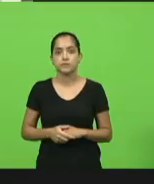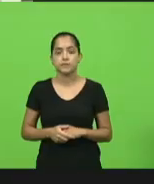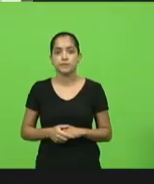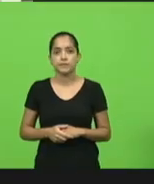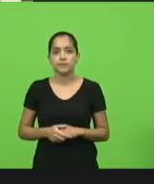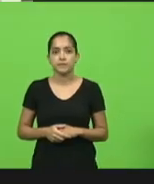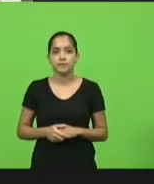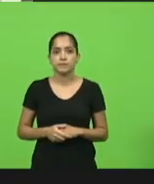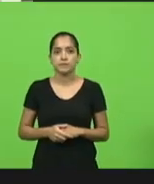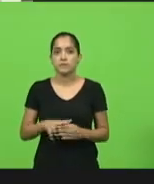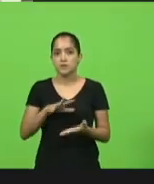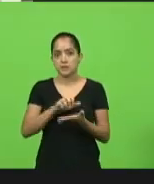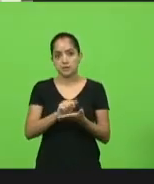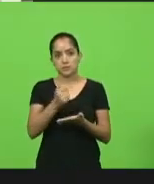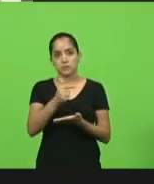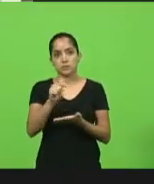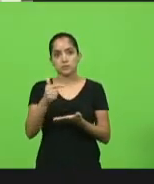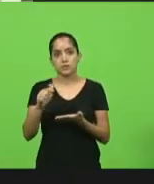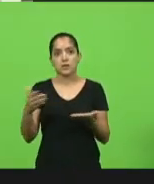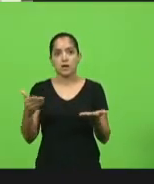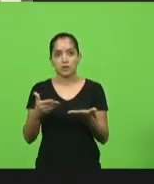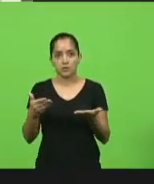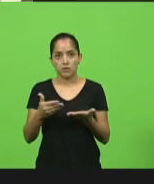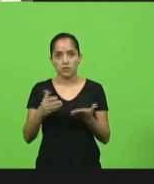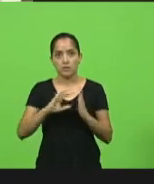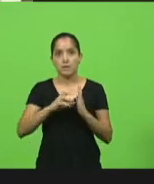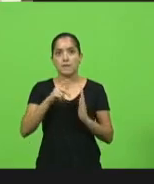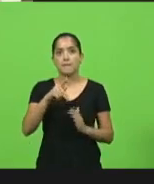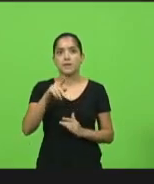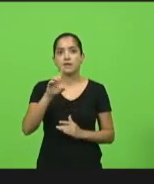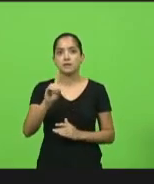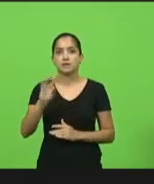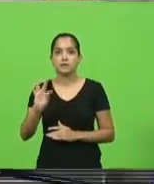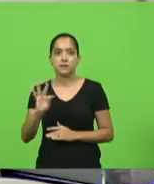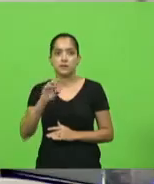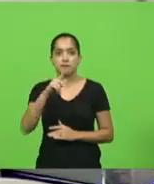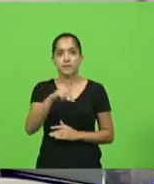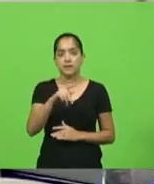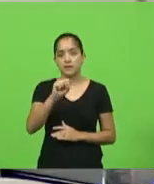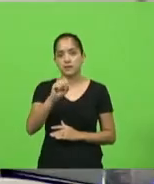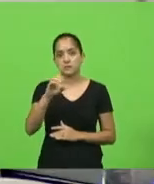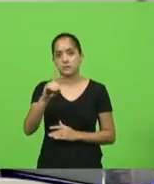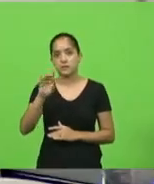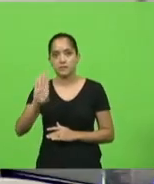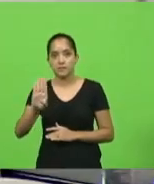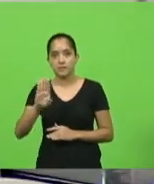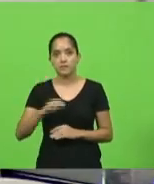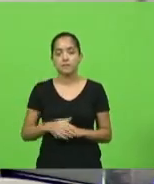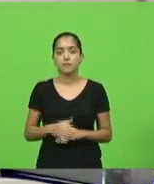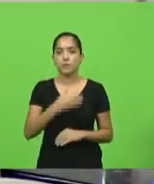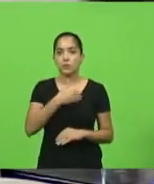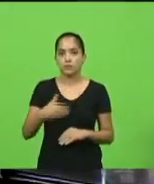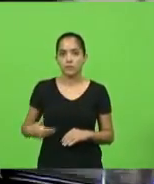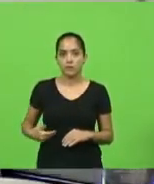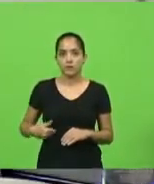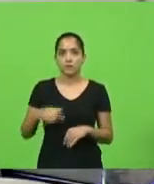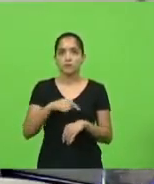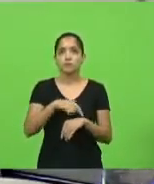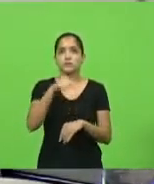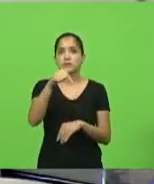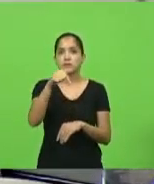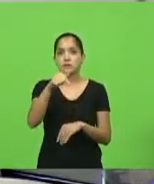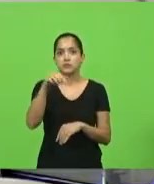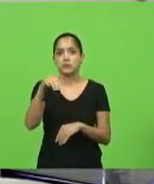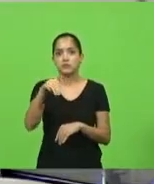Ninguém inscrito também. Passaremos ao bloco do PDT, PSDB, Republicanos, por sete minutos e trinta segundos.